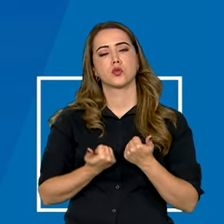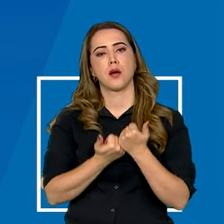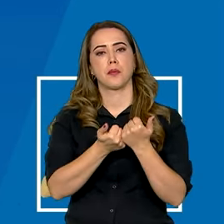internacional.